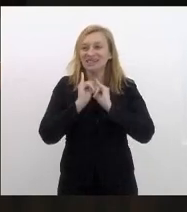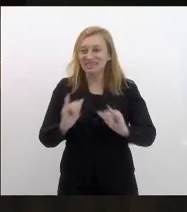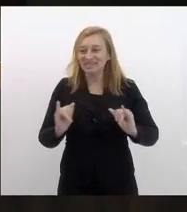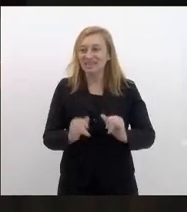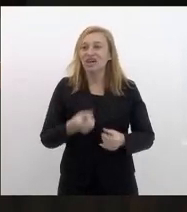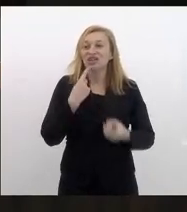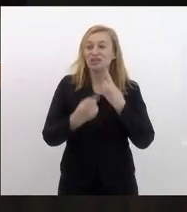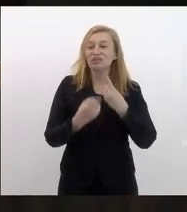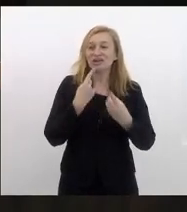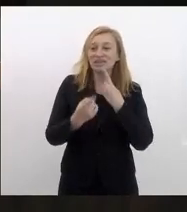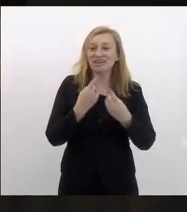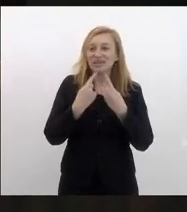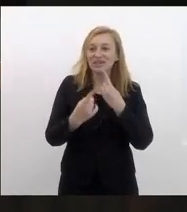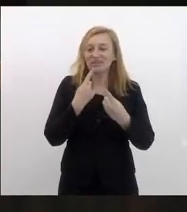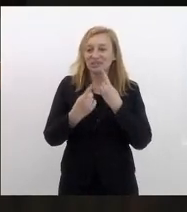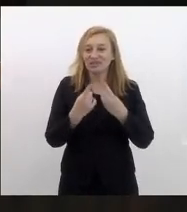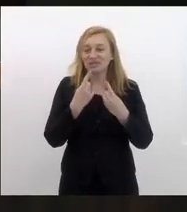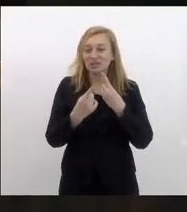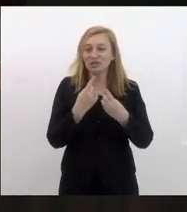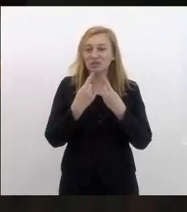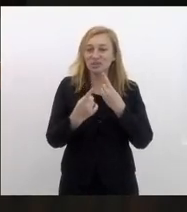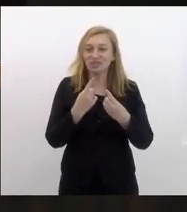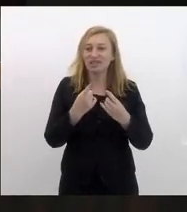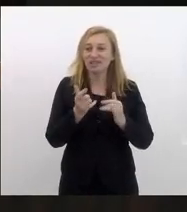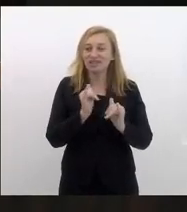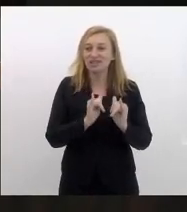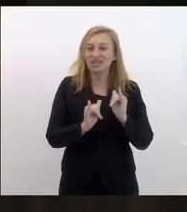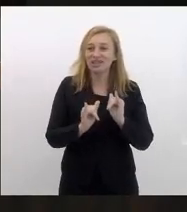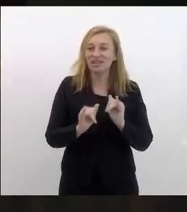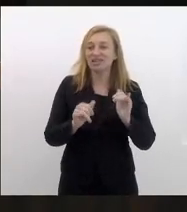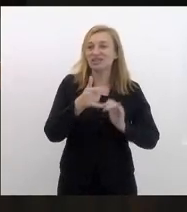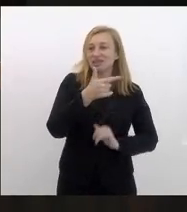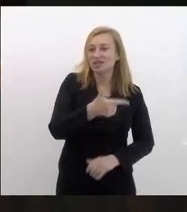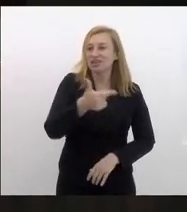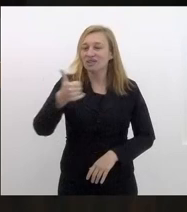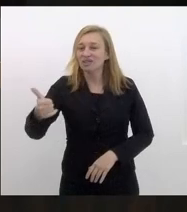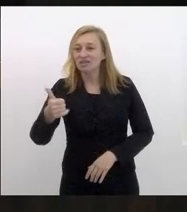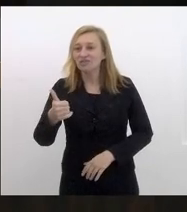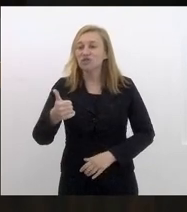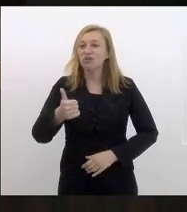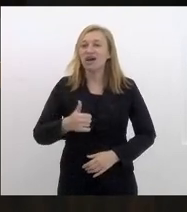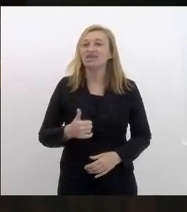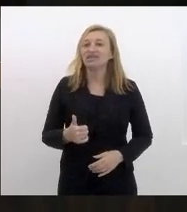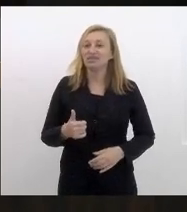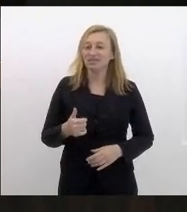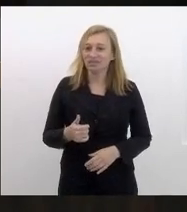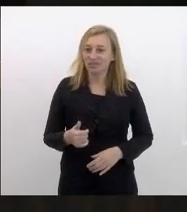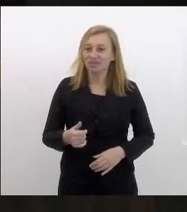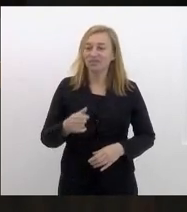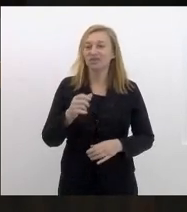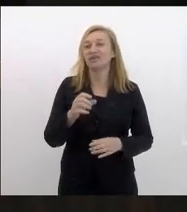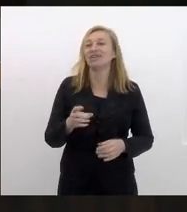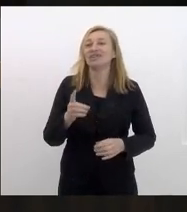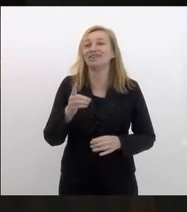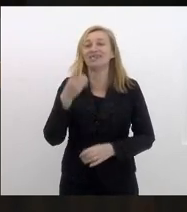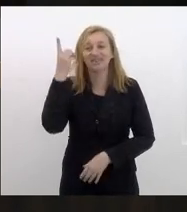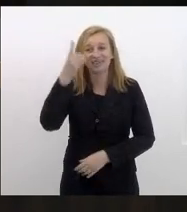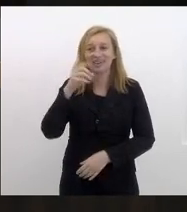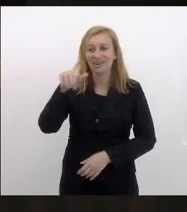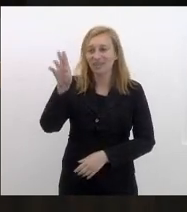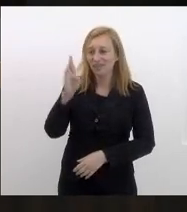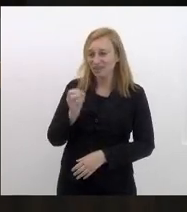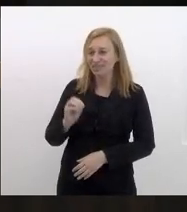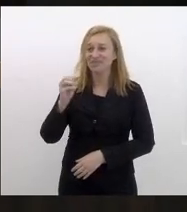discussão única indicação legislativa número 390 de 2021 de autoria dos deputados Eurico Júnior Flávio Serafim